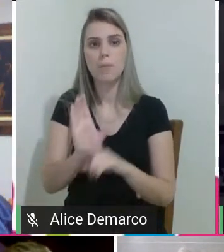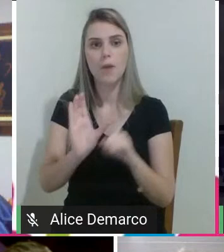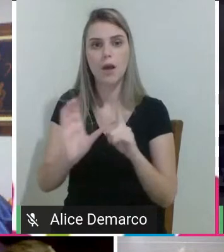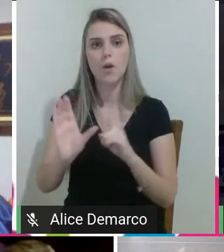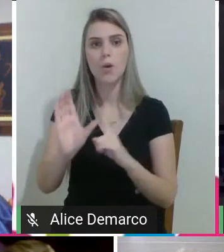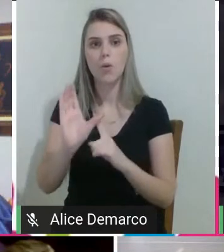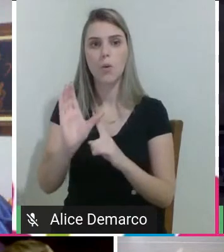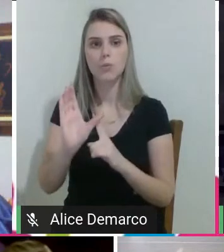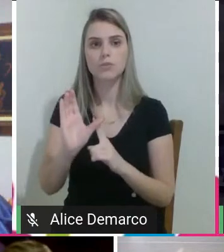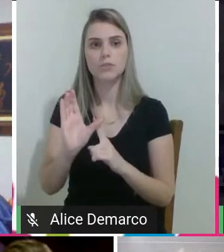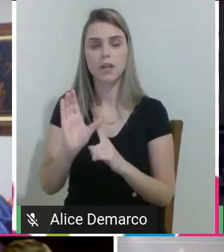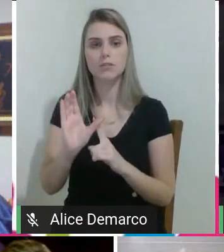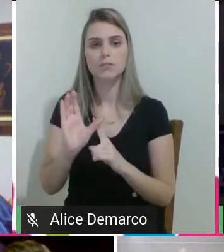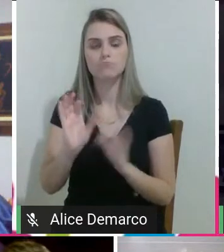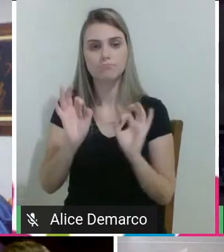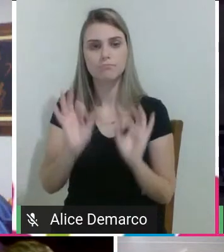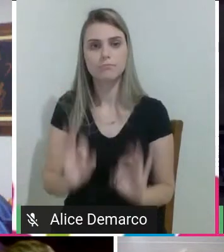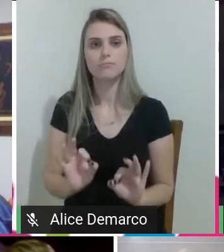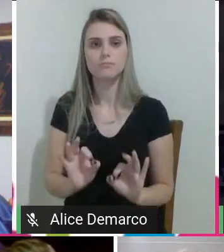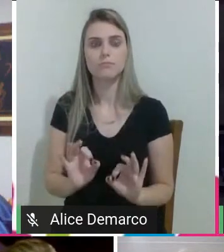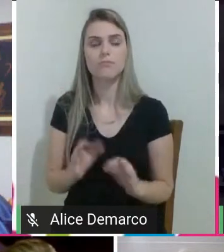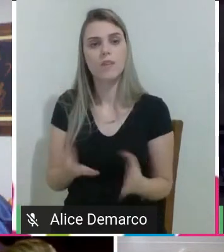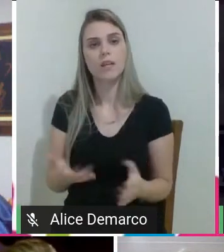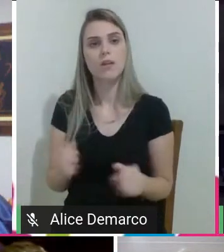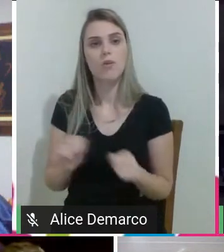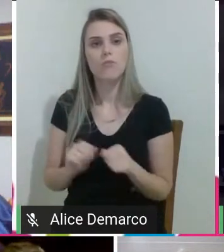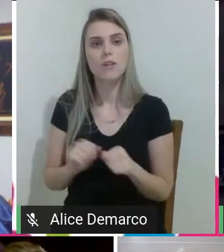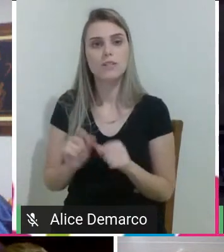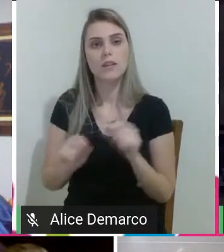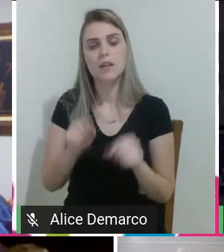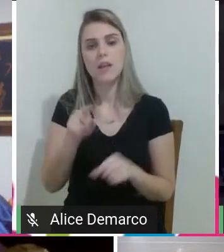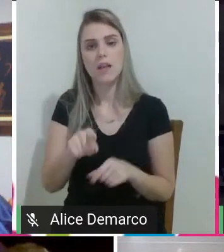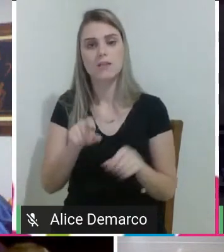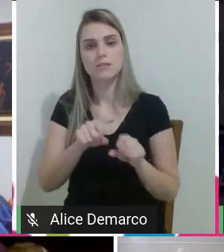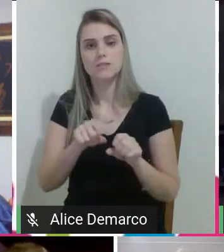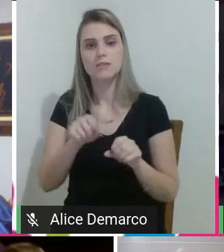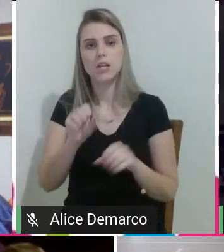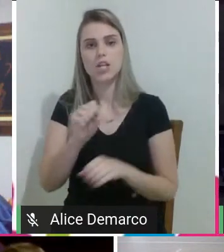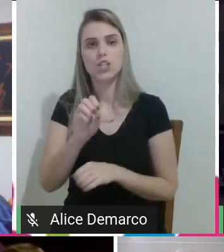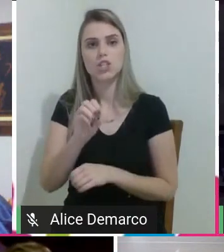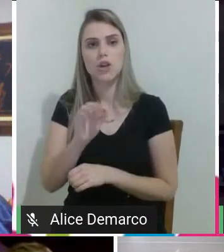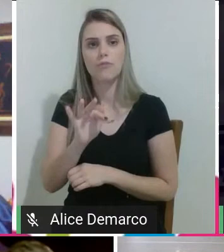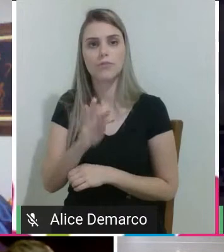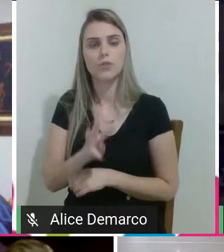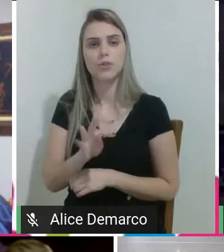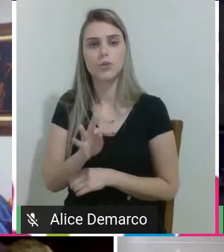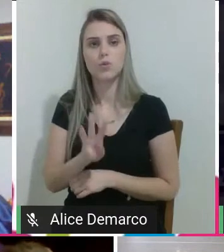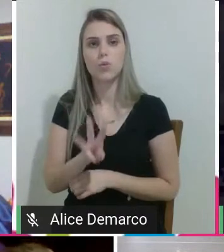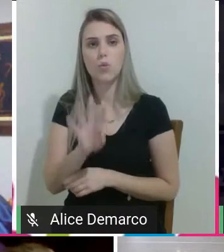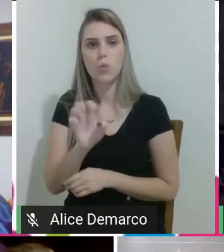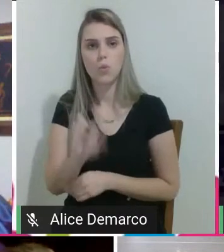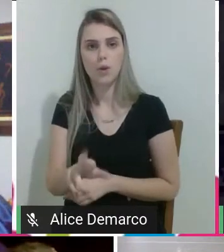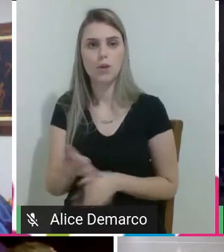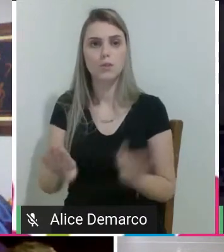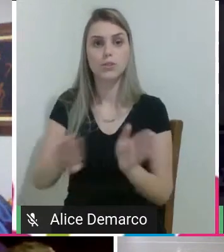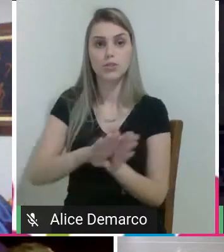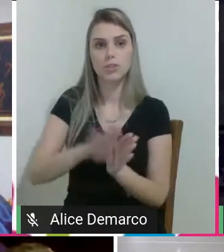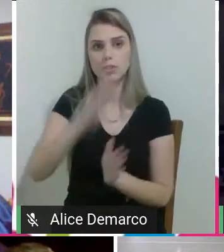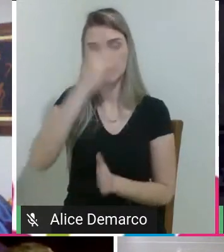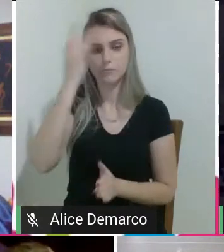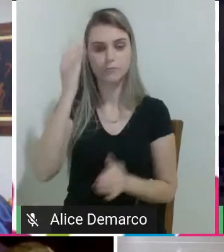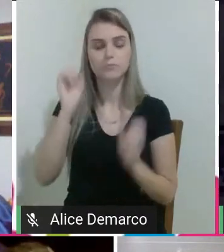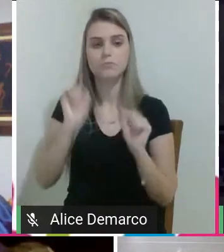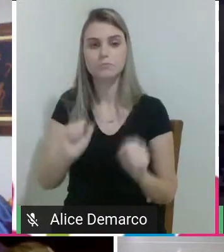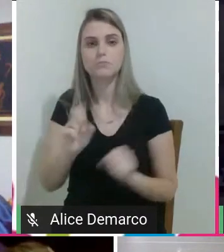de uma forma efetiva. Então, fazer com que esses softwares, de fato, cheguem às pessoas, que isso possa ser usado, né,